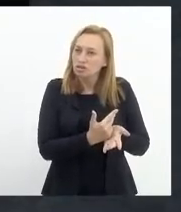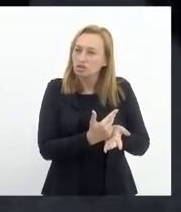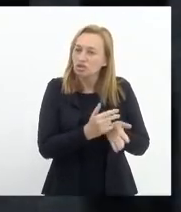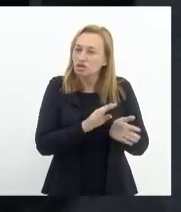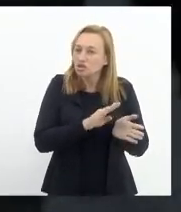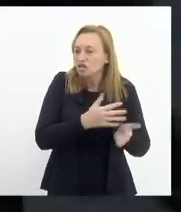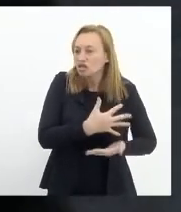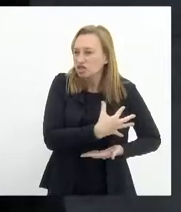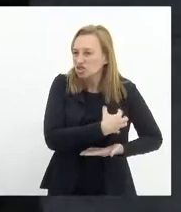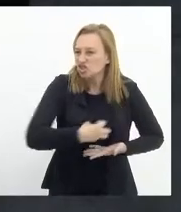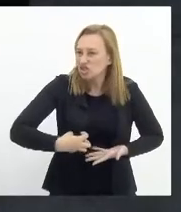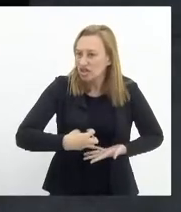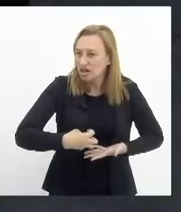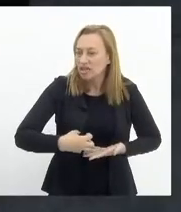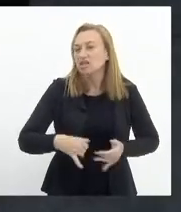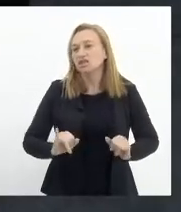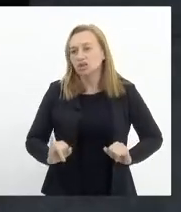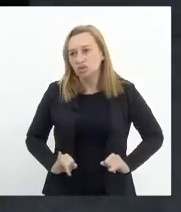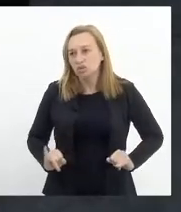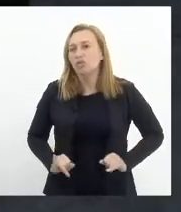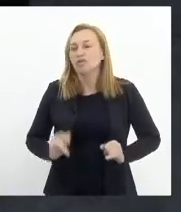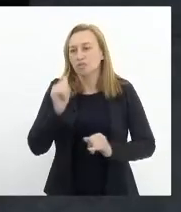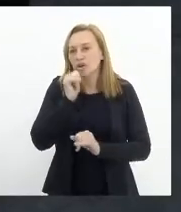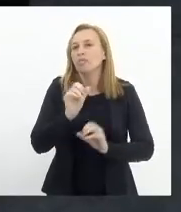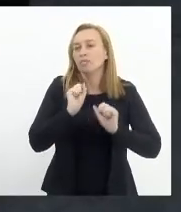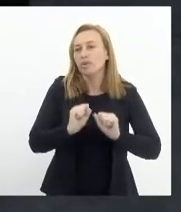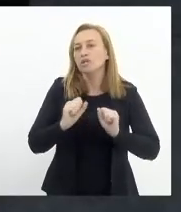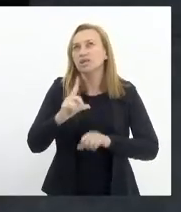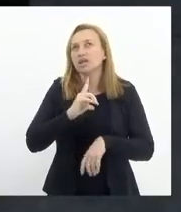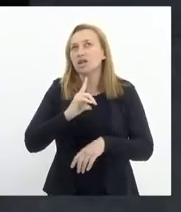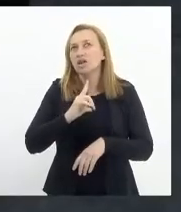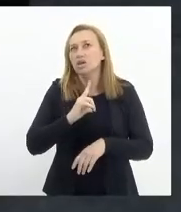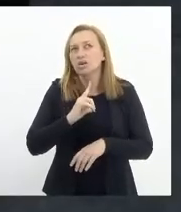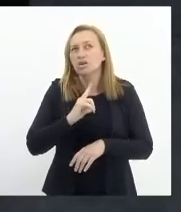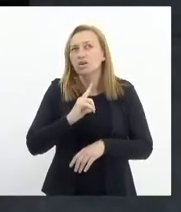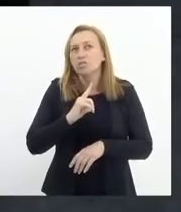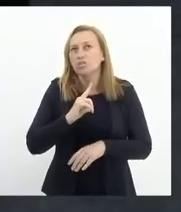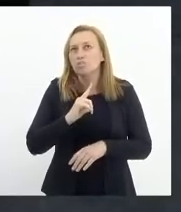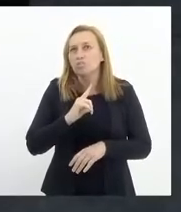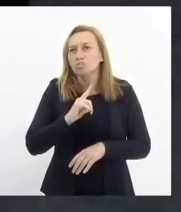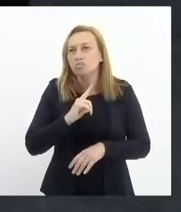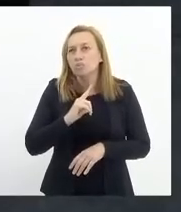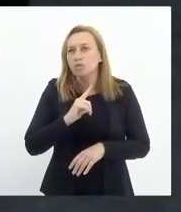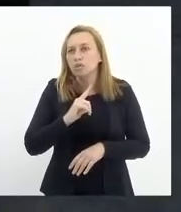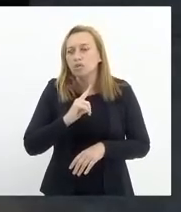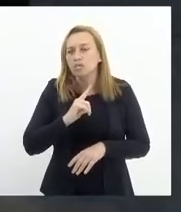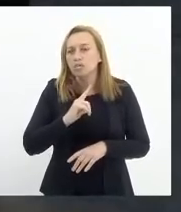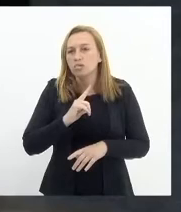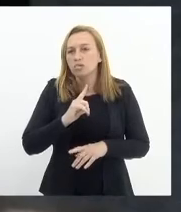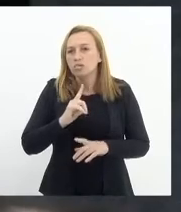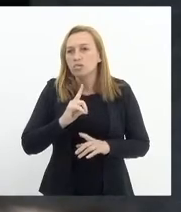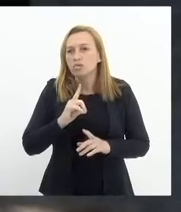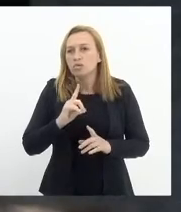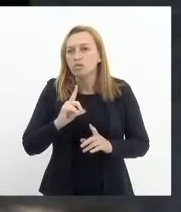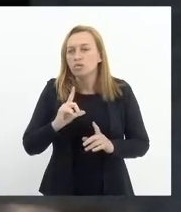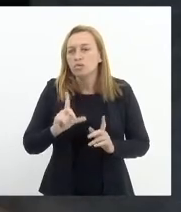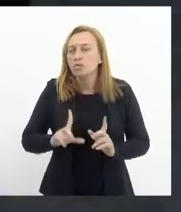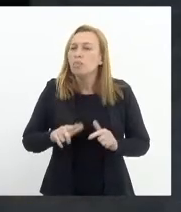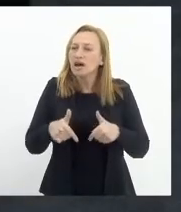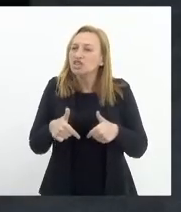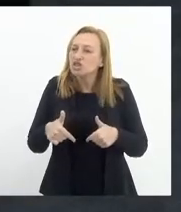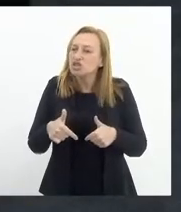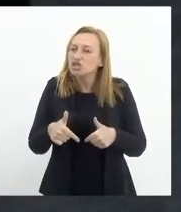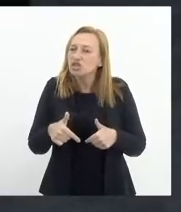vezes essas mulheres sofrem possa ter aí uma forma de, enfim, de